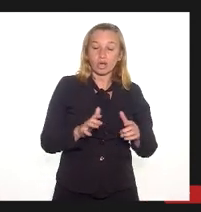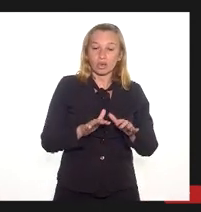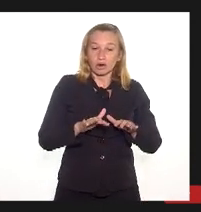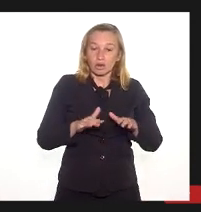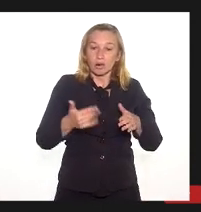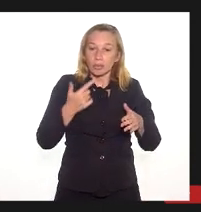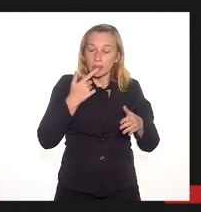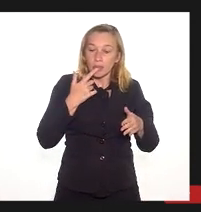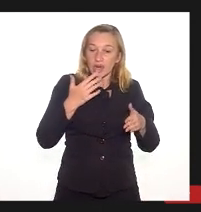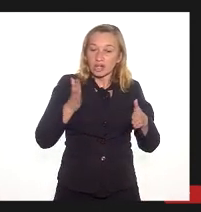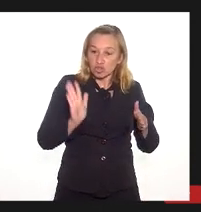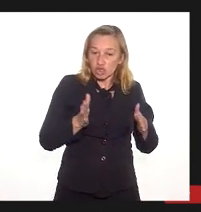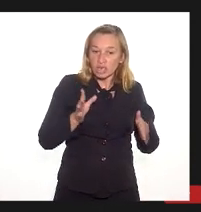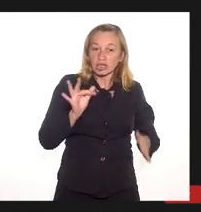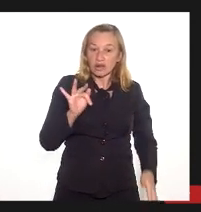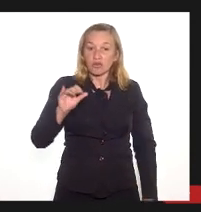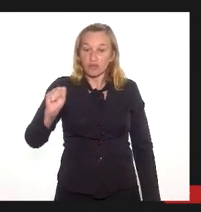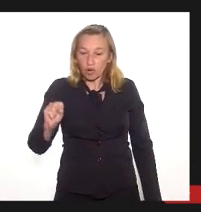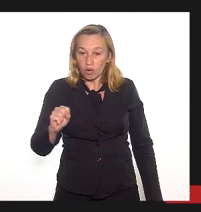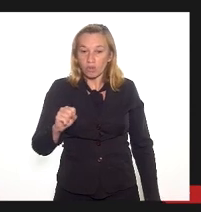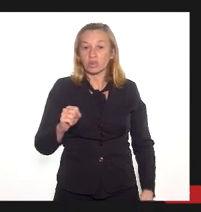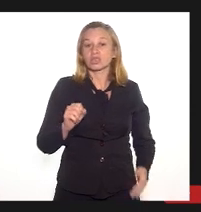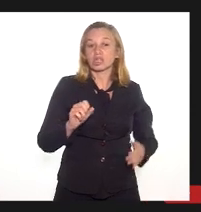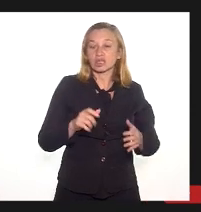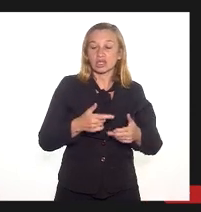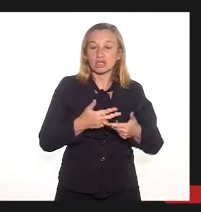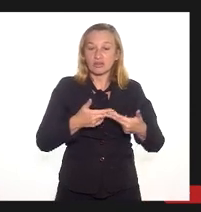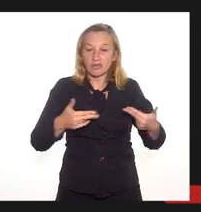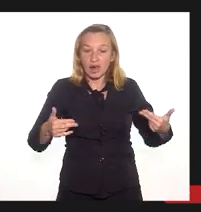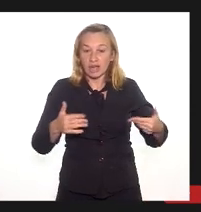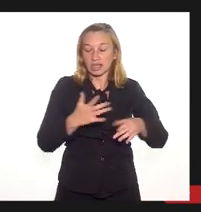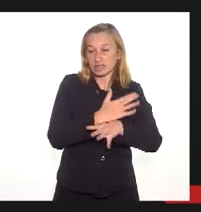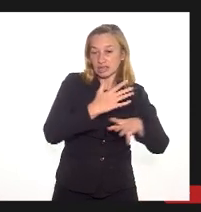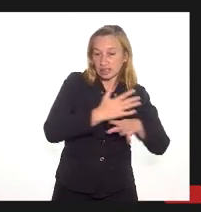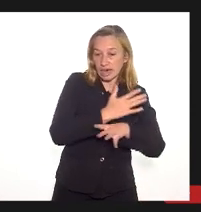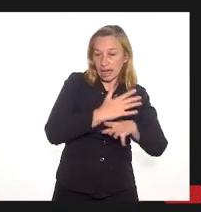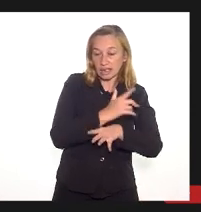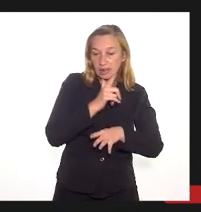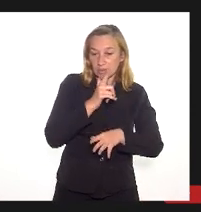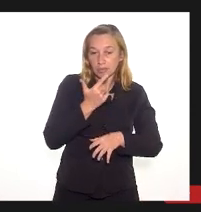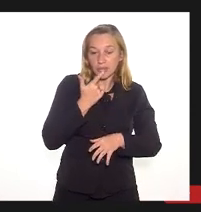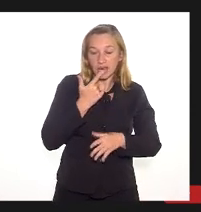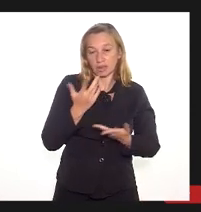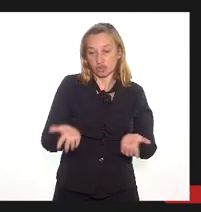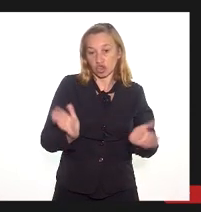próxima à sua foz já, depois de passar por muitas cidades. Próximo slide.